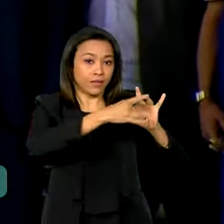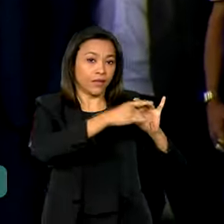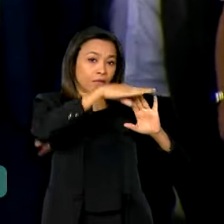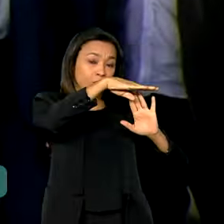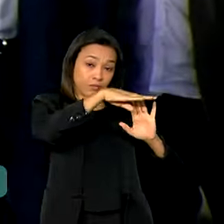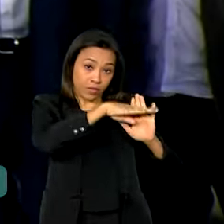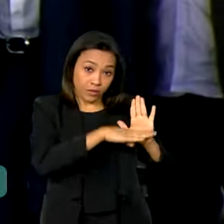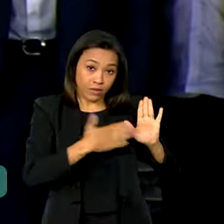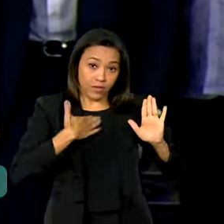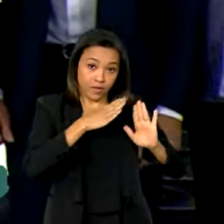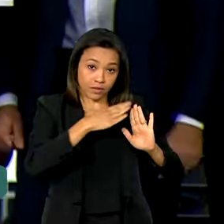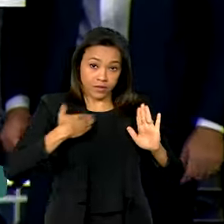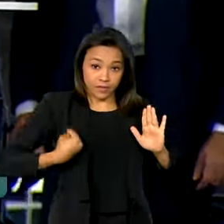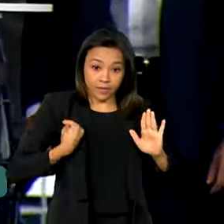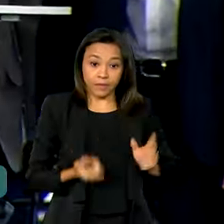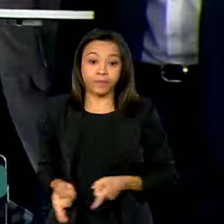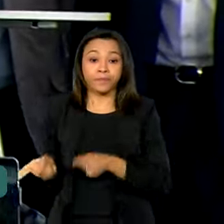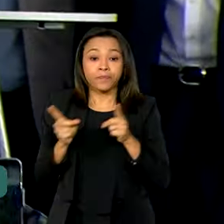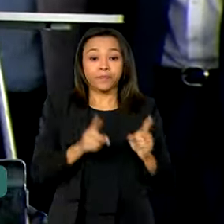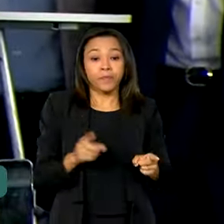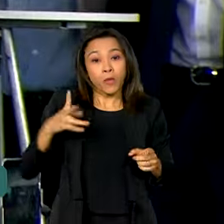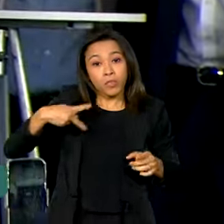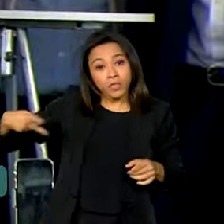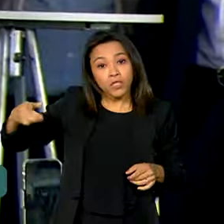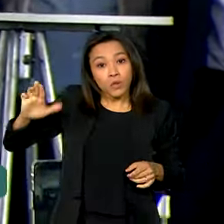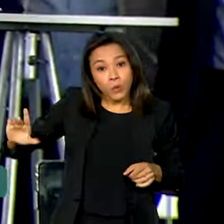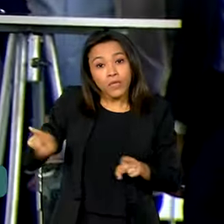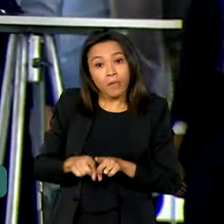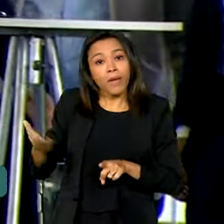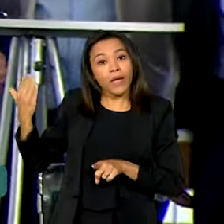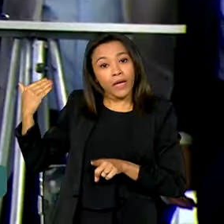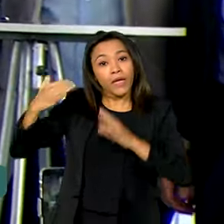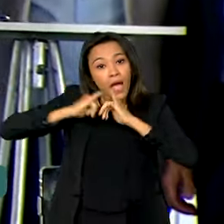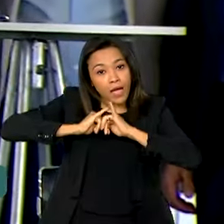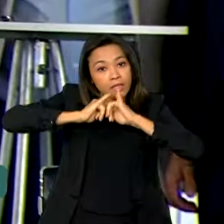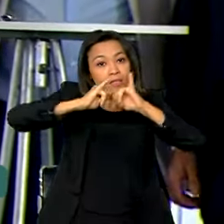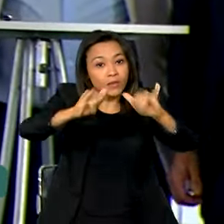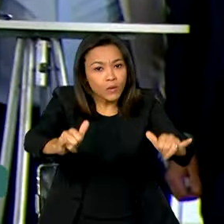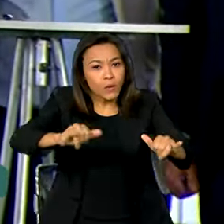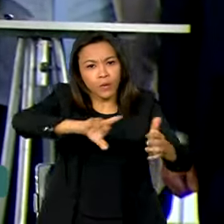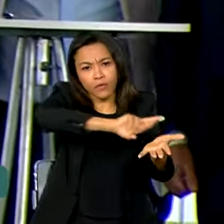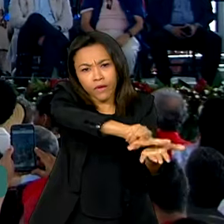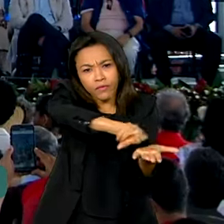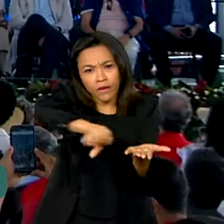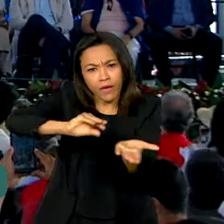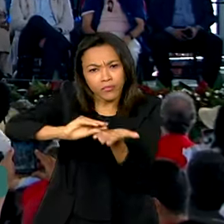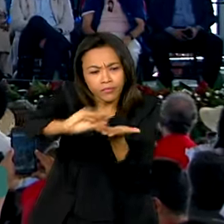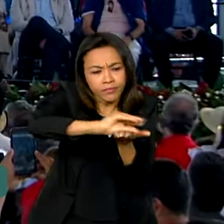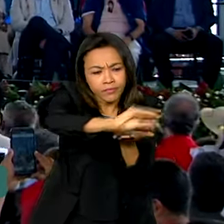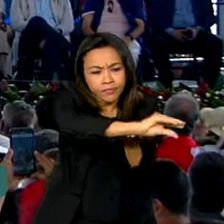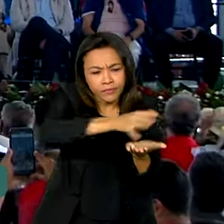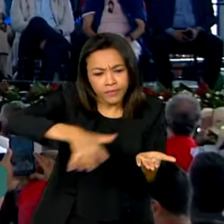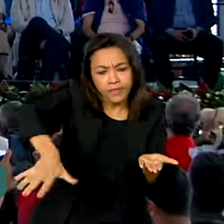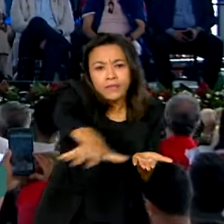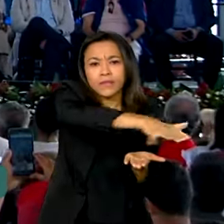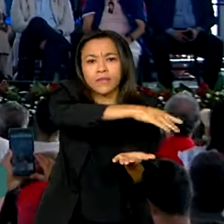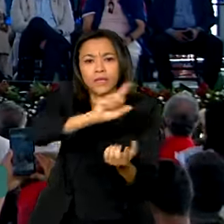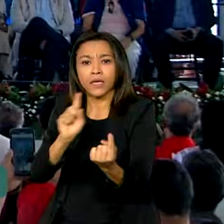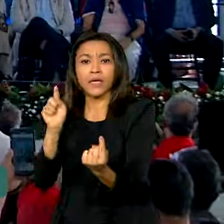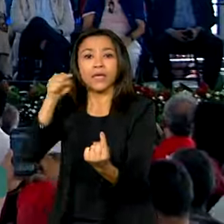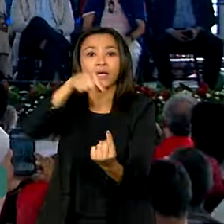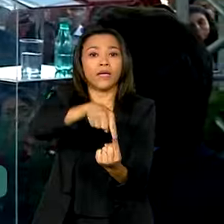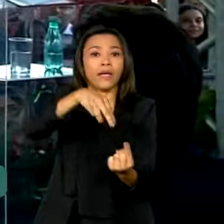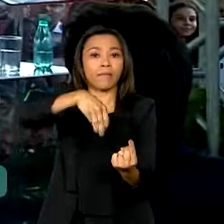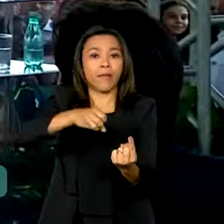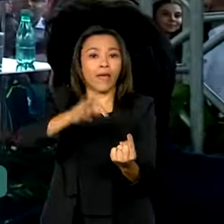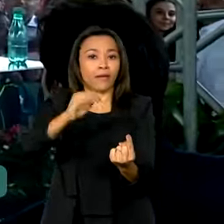Minha Vida. O presidente Lula citou os investimentos federais no Estado em diversos setores e destacou a meta de concluir